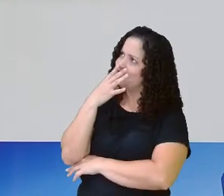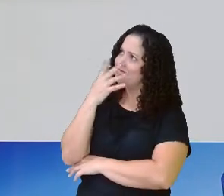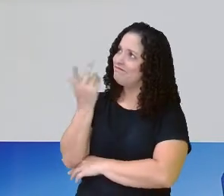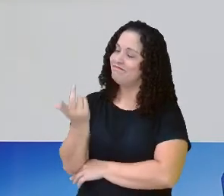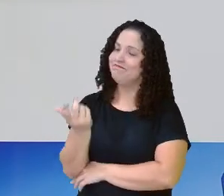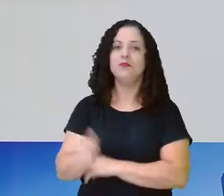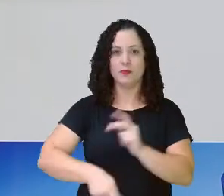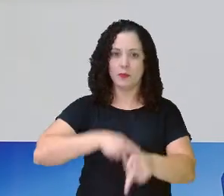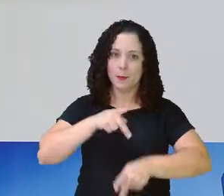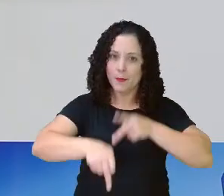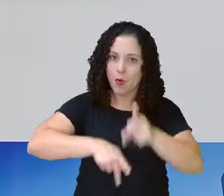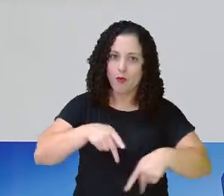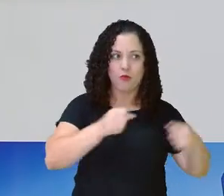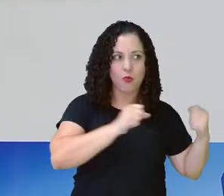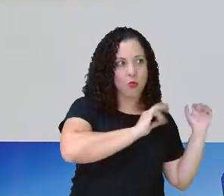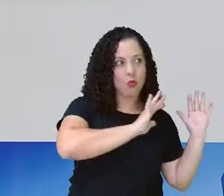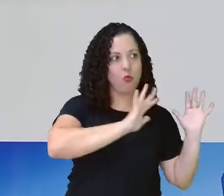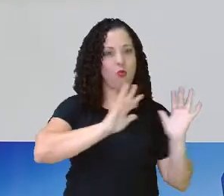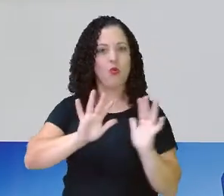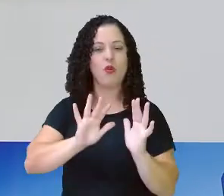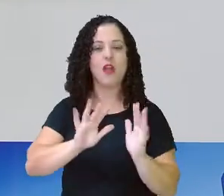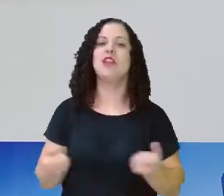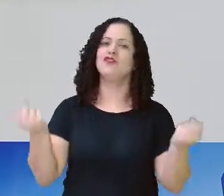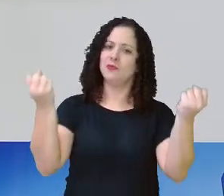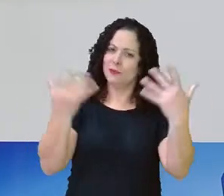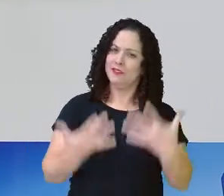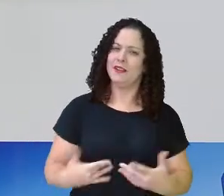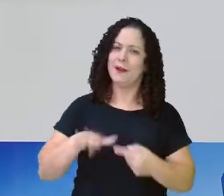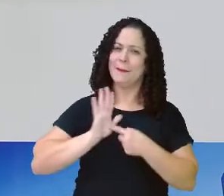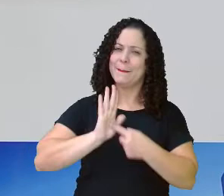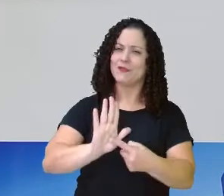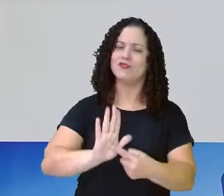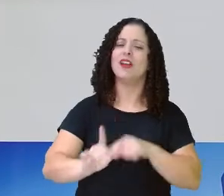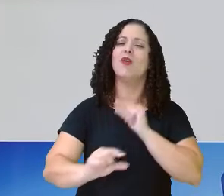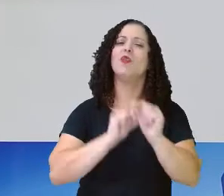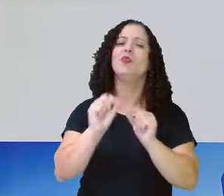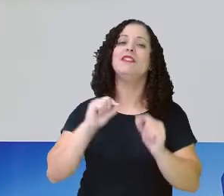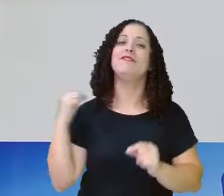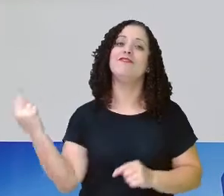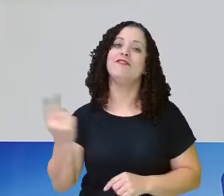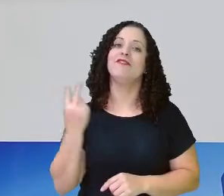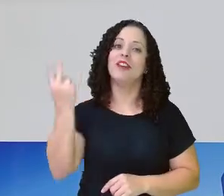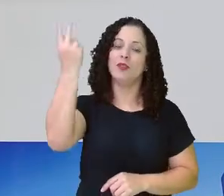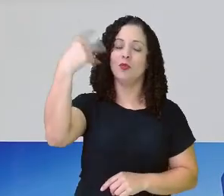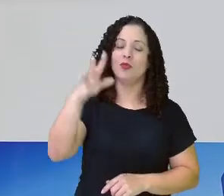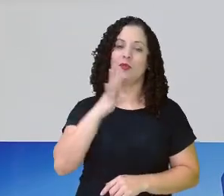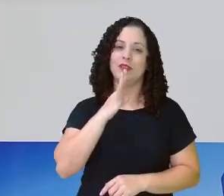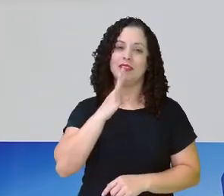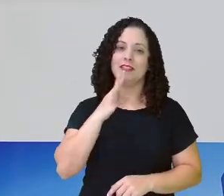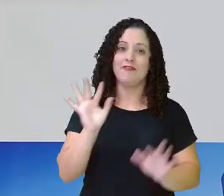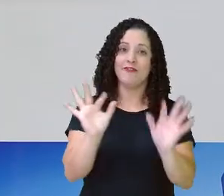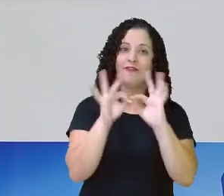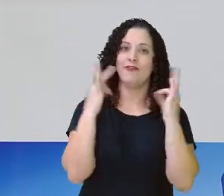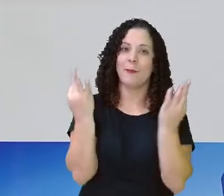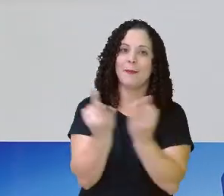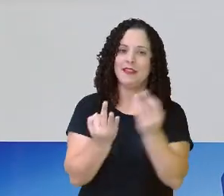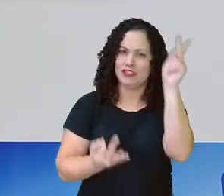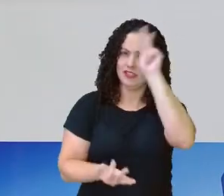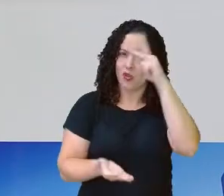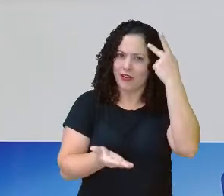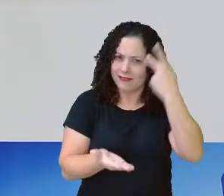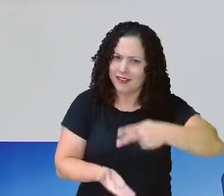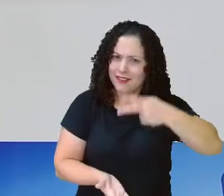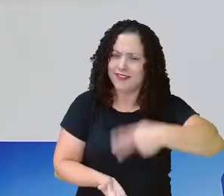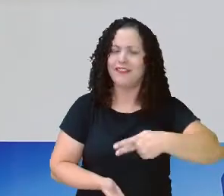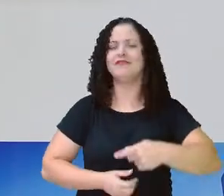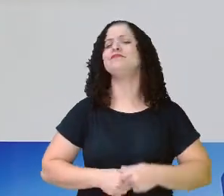ela tem esse hábito de estar contando e que riqueza que tem a gente saber das histórias da nossa família. A riqueza que